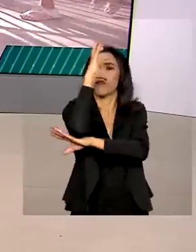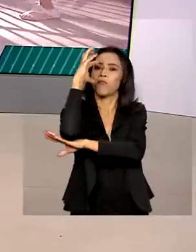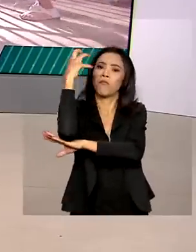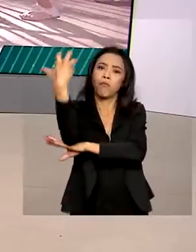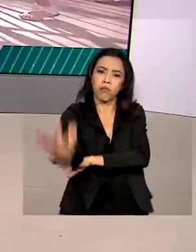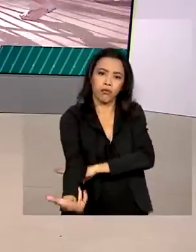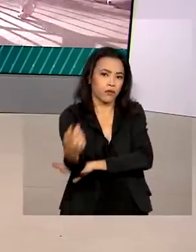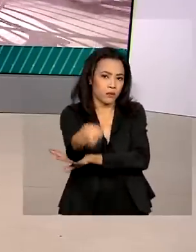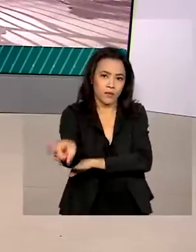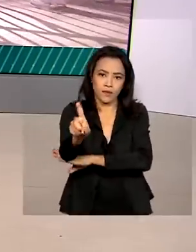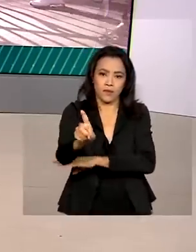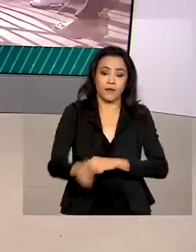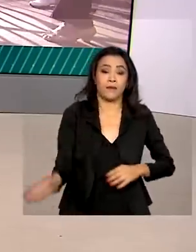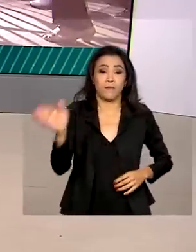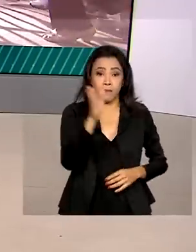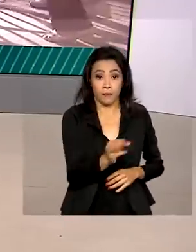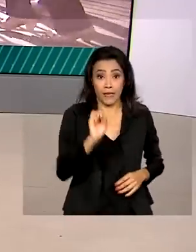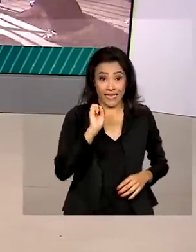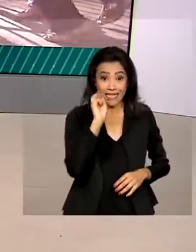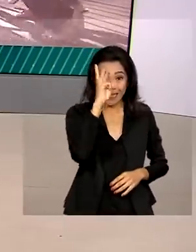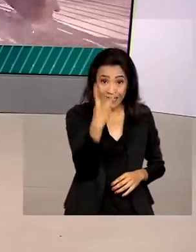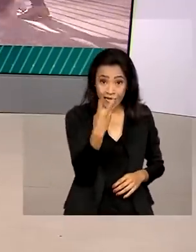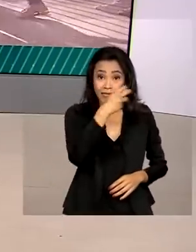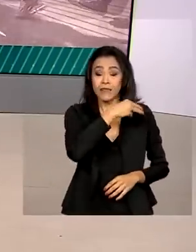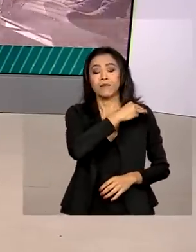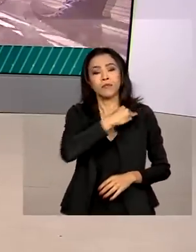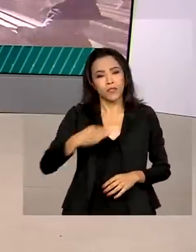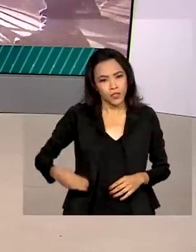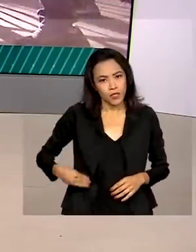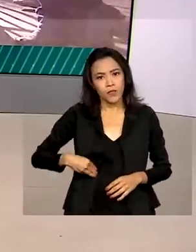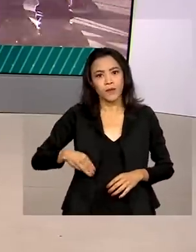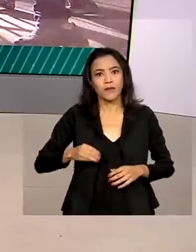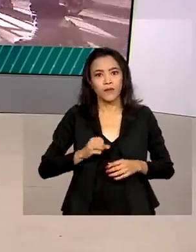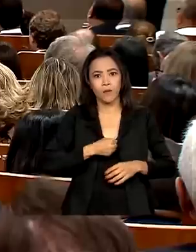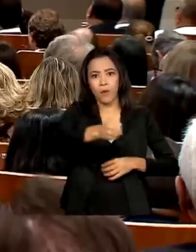E três ministros foram empossados em setores estratégicos.